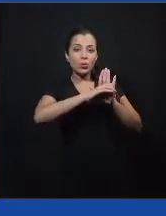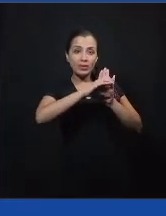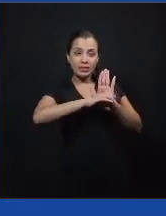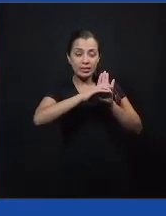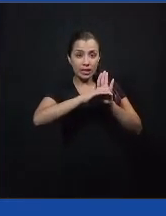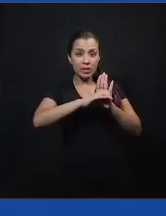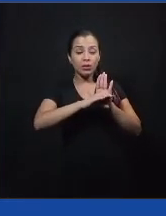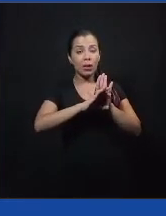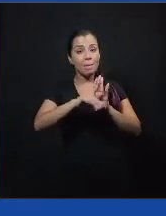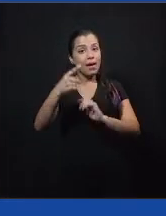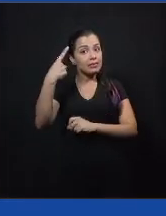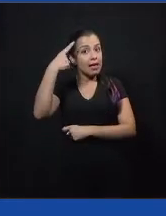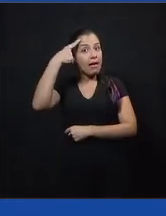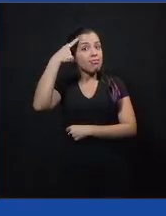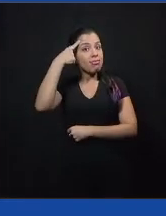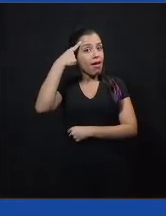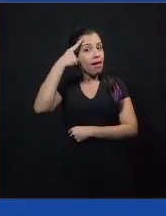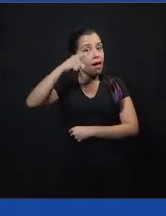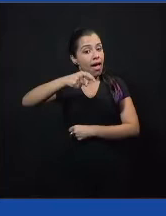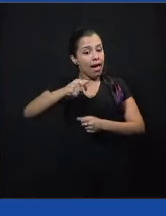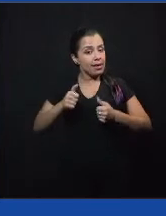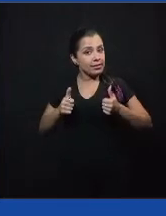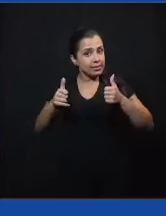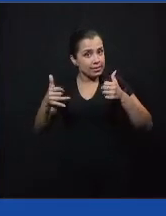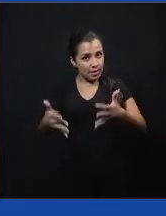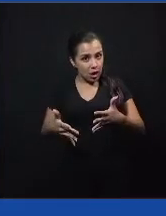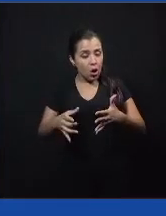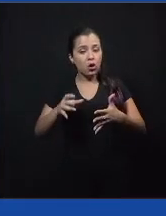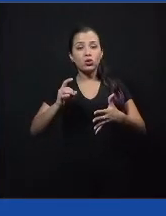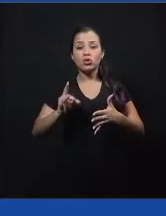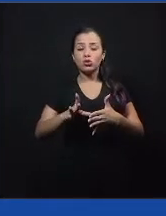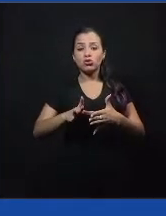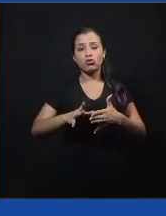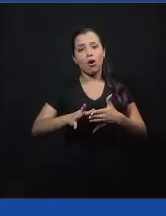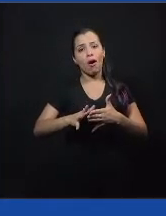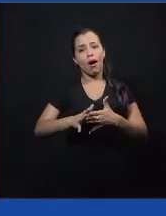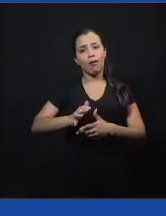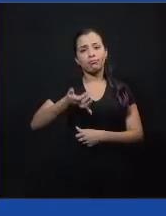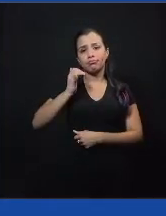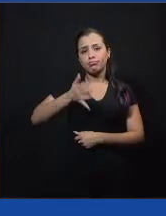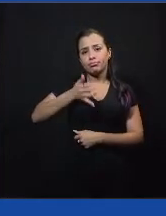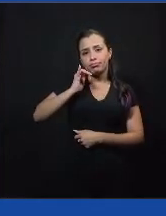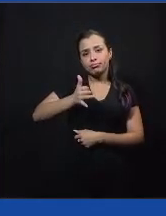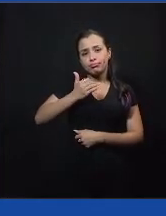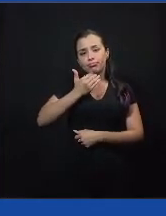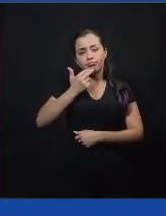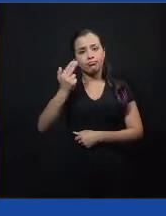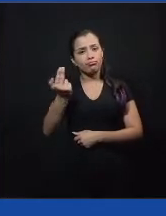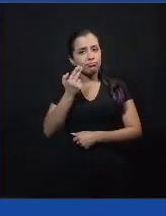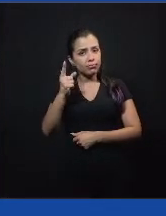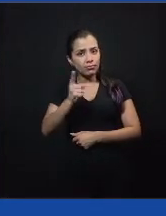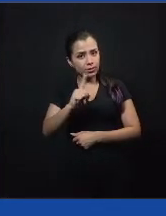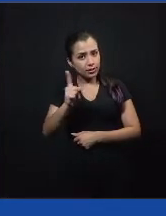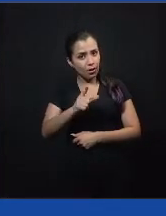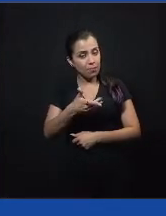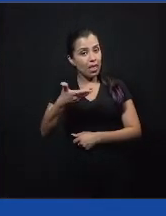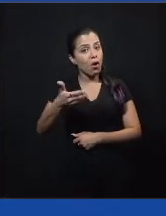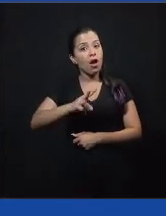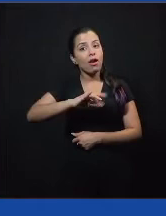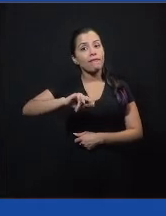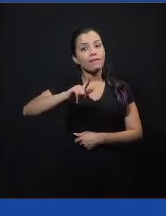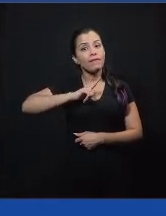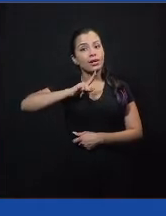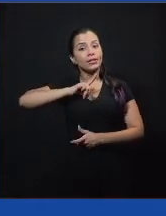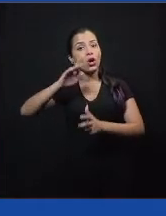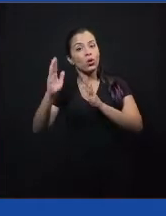a ideia é a ação. A ideia não é só ficar falando e estudando. Então, a gente vai agora assistir um vídeo. Queria pedir para o